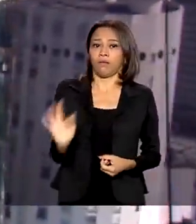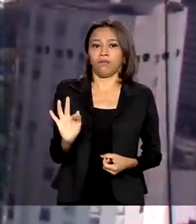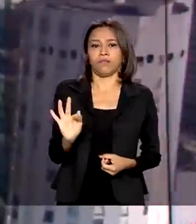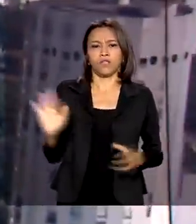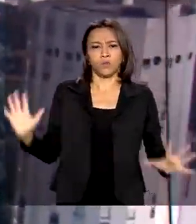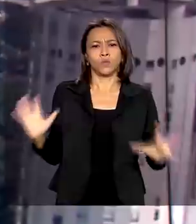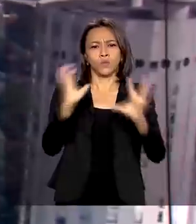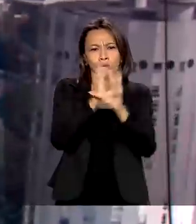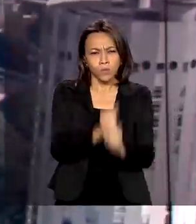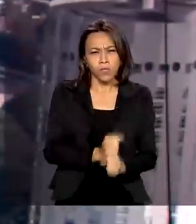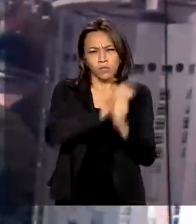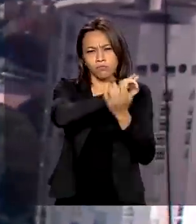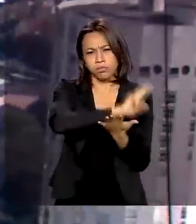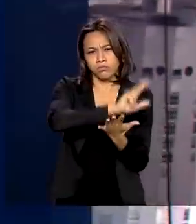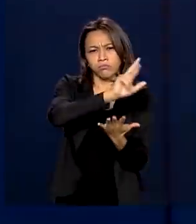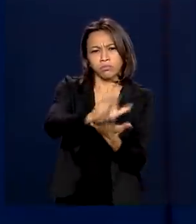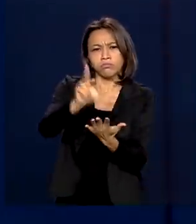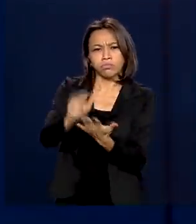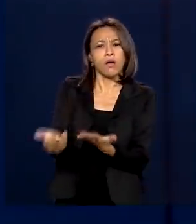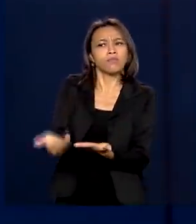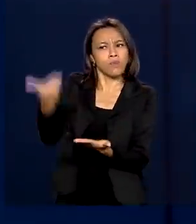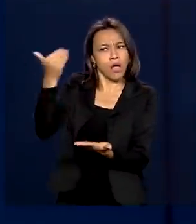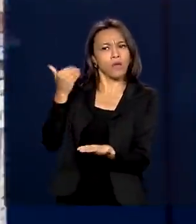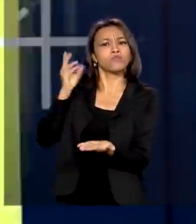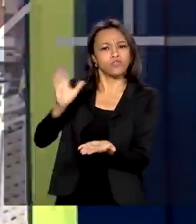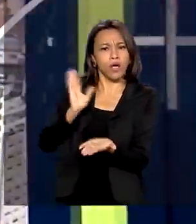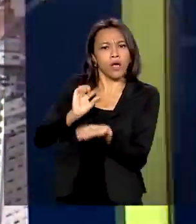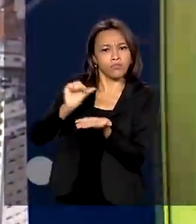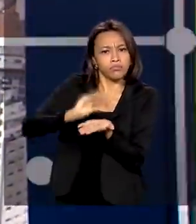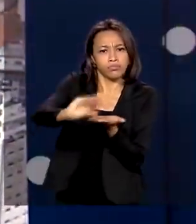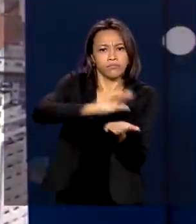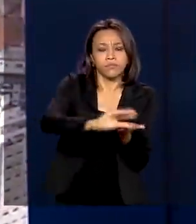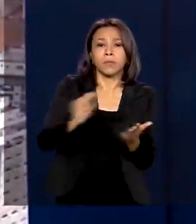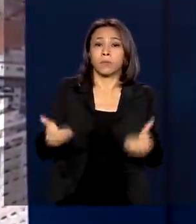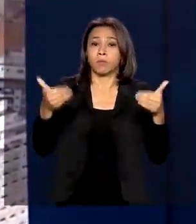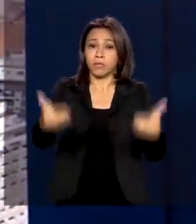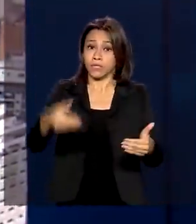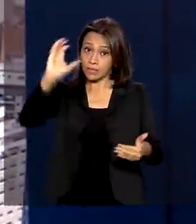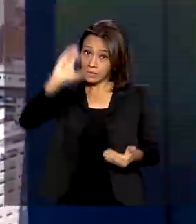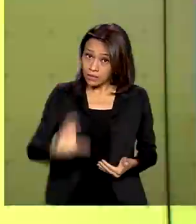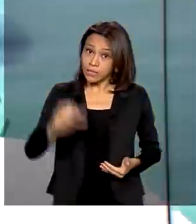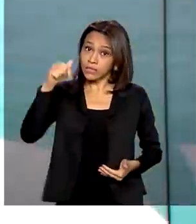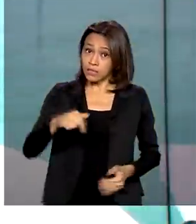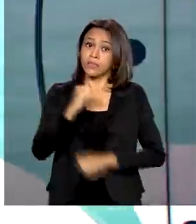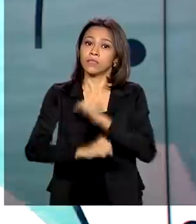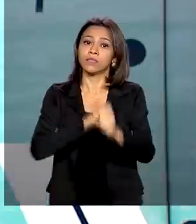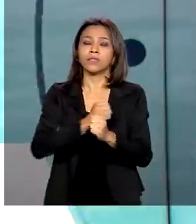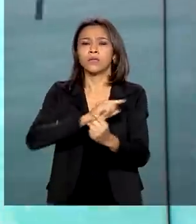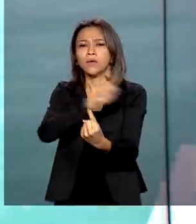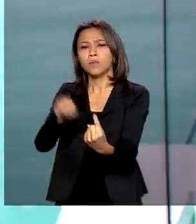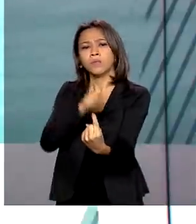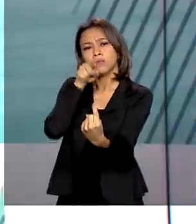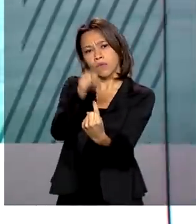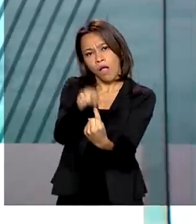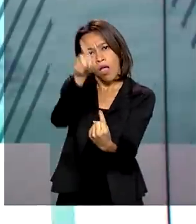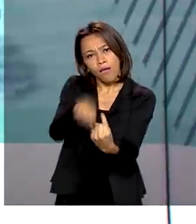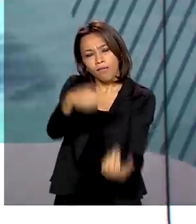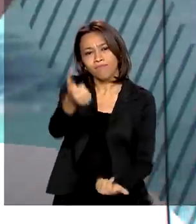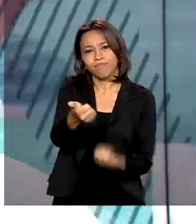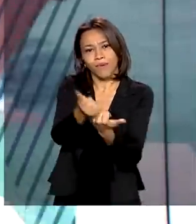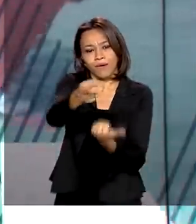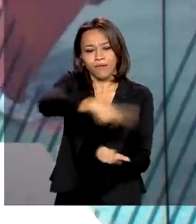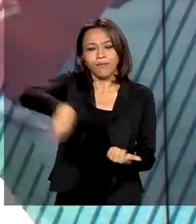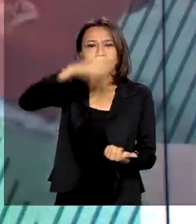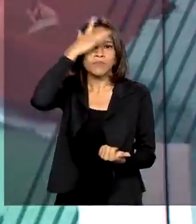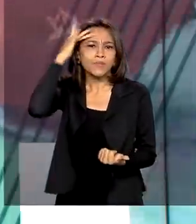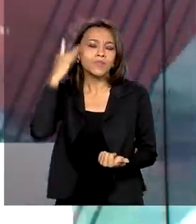se somam aos diversos repassos já feitos pelo Ministério da Cidadania este ano. O objetivo é apoiar as pessoas em situação